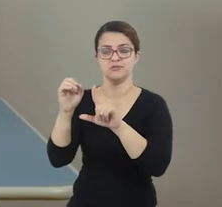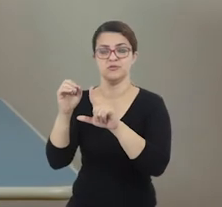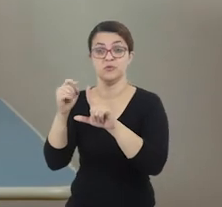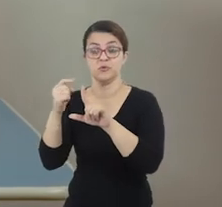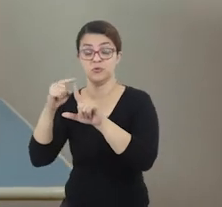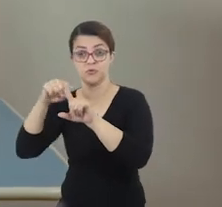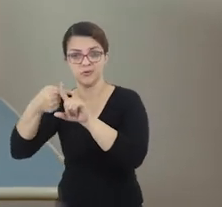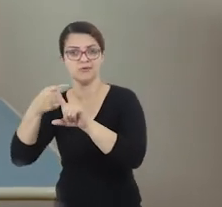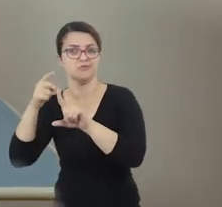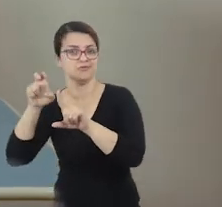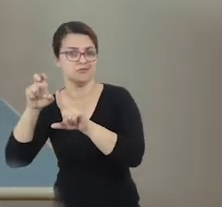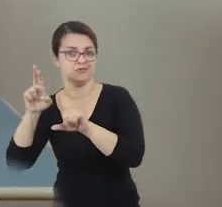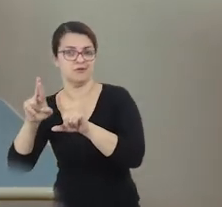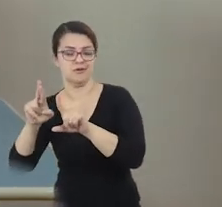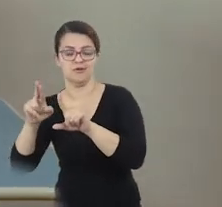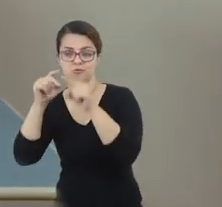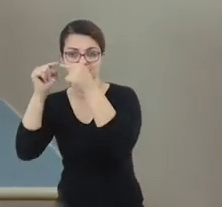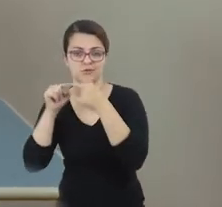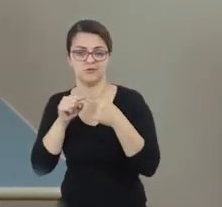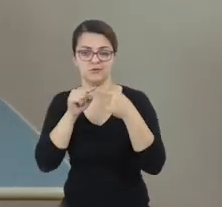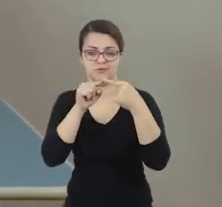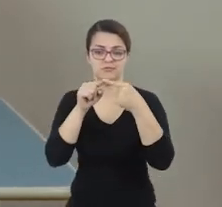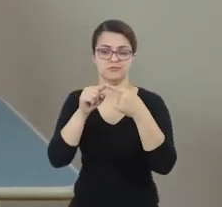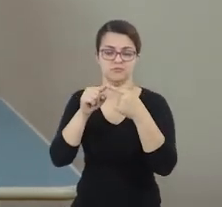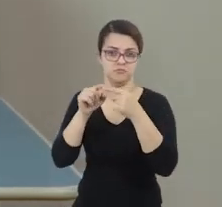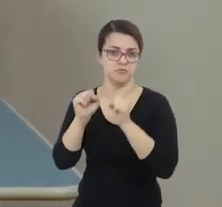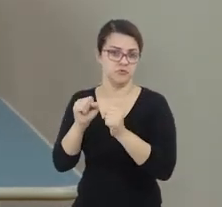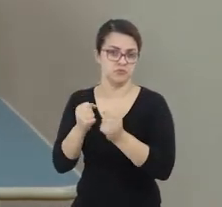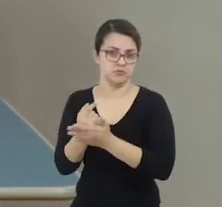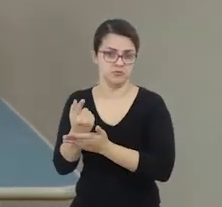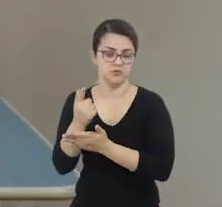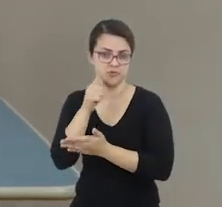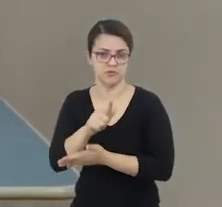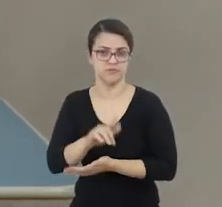20 reais e uma de 5, e ir fazendo essas combinações.